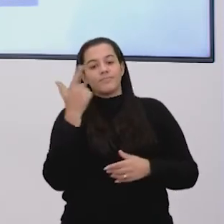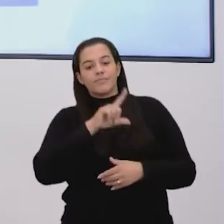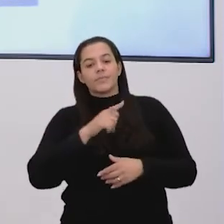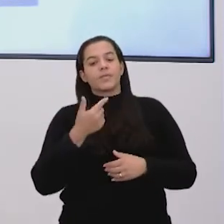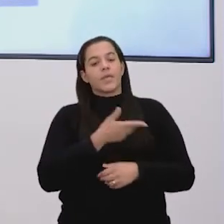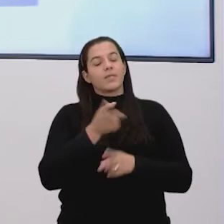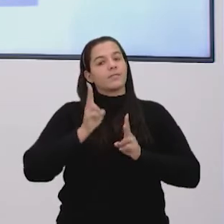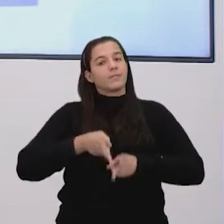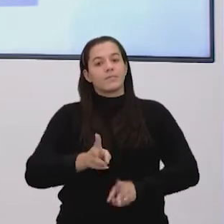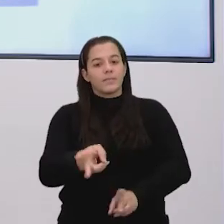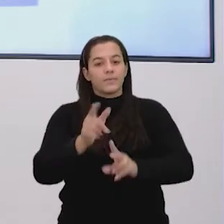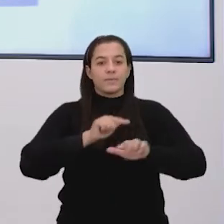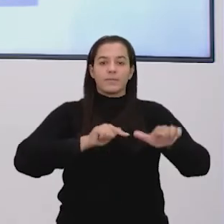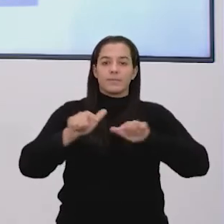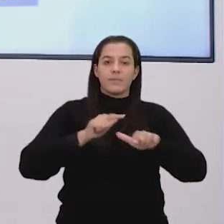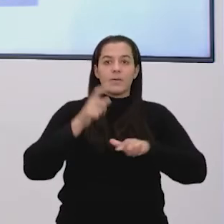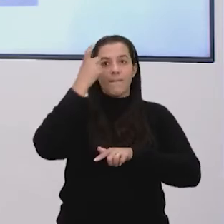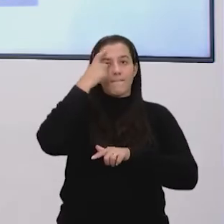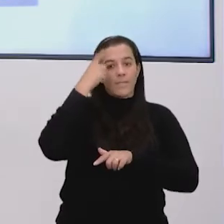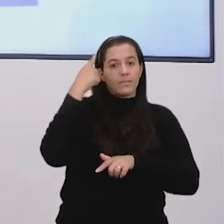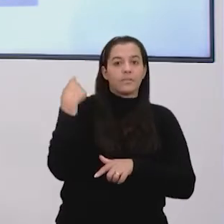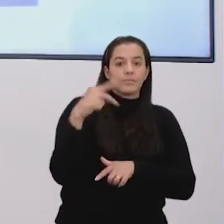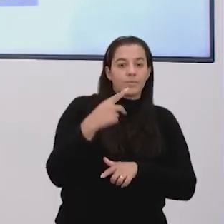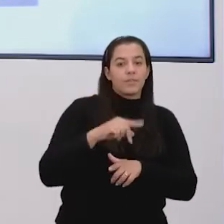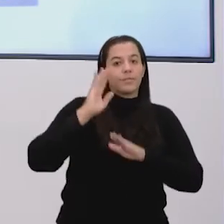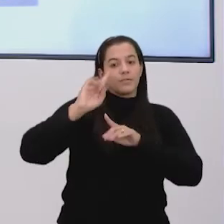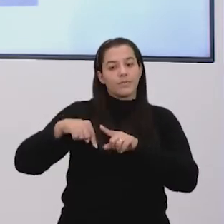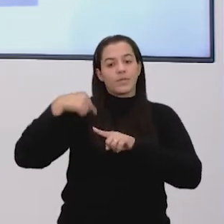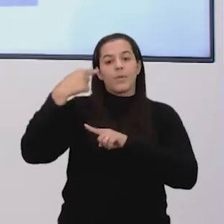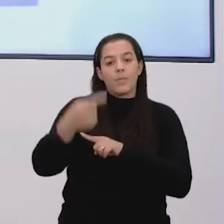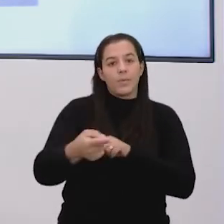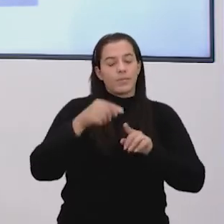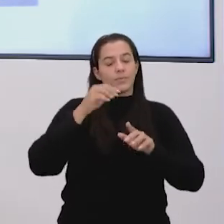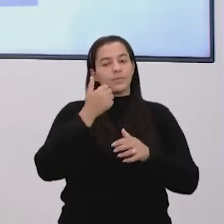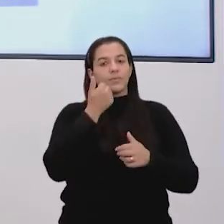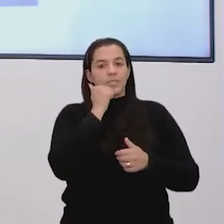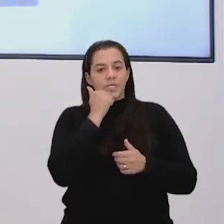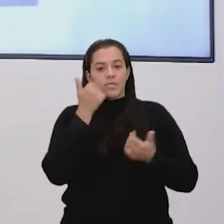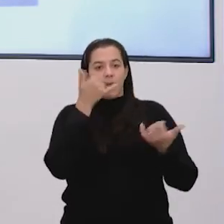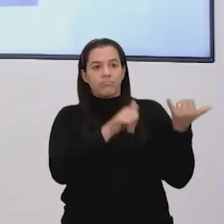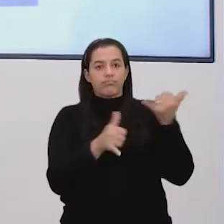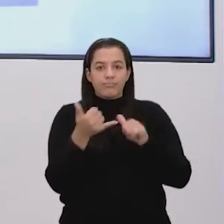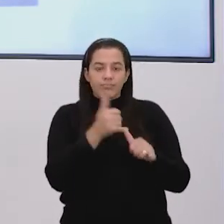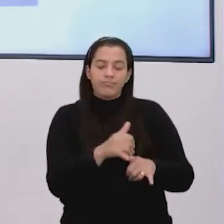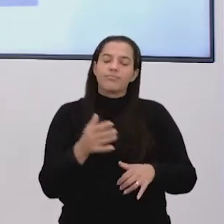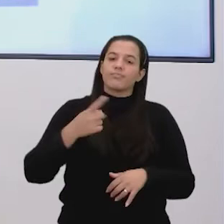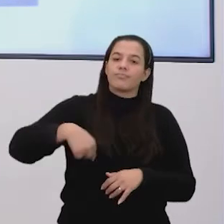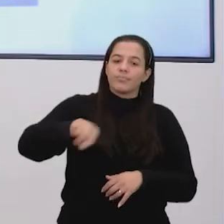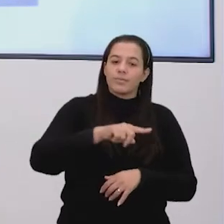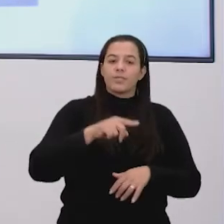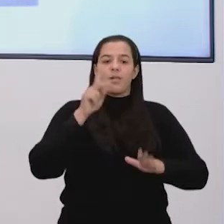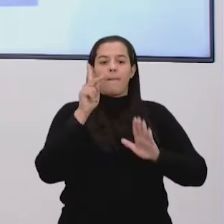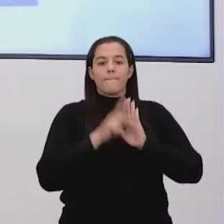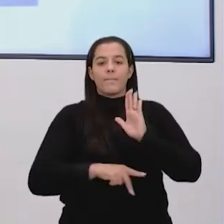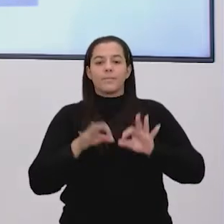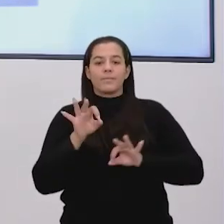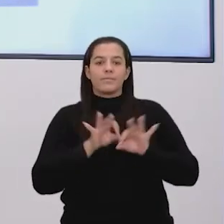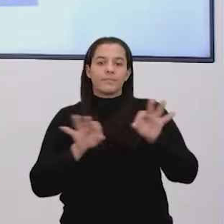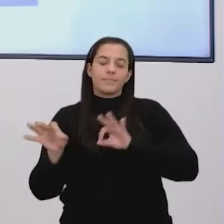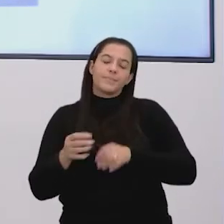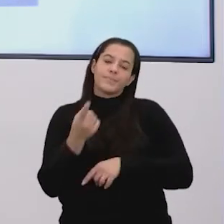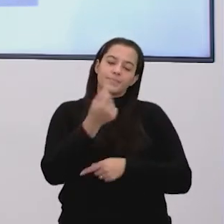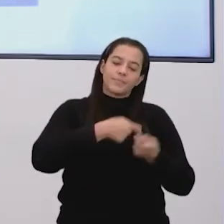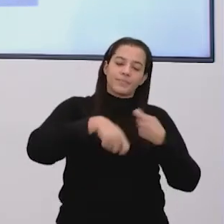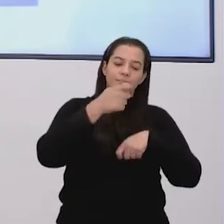sempre está trabalhando aqui, pensando que vocês serão os próximos cientistas, os próximos produtores aí econômicos,